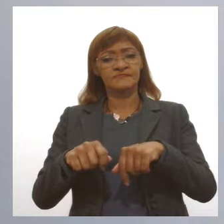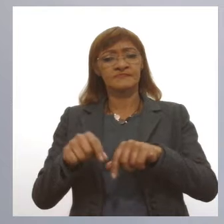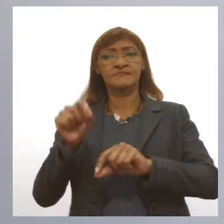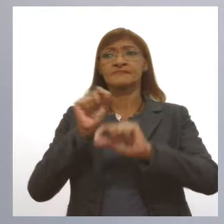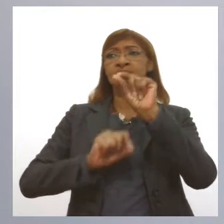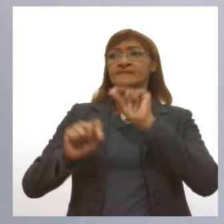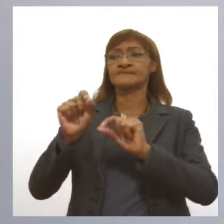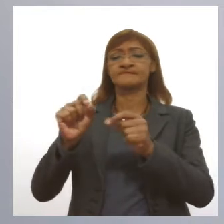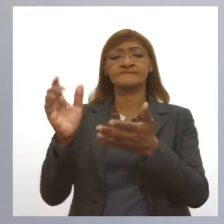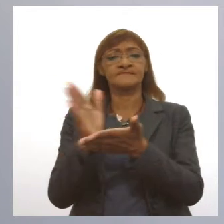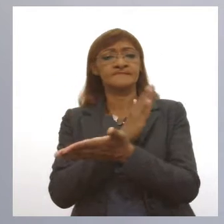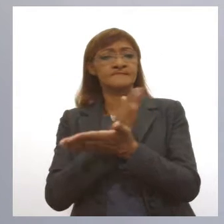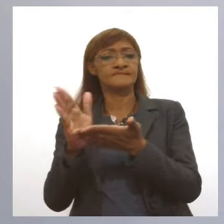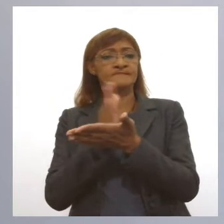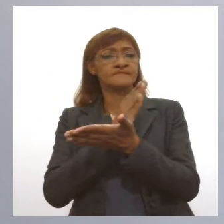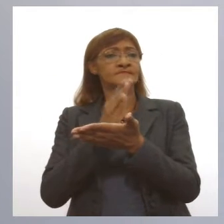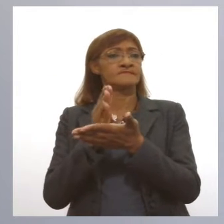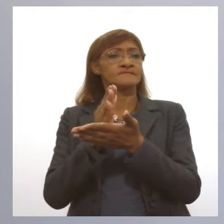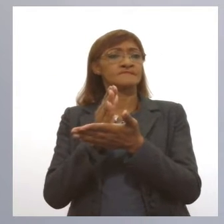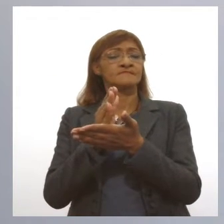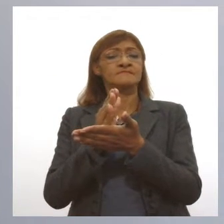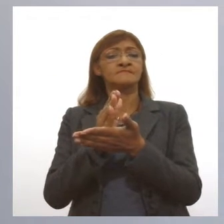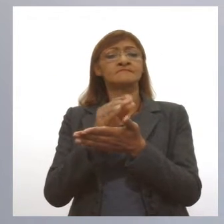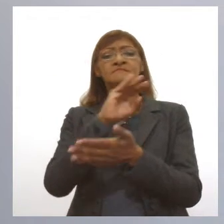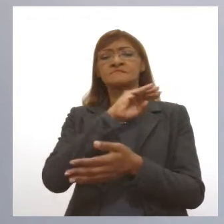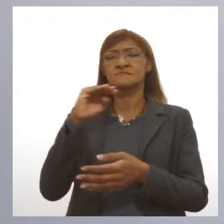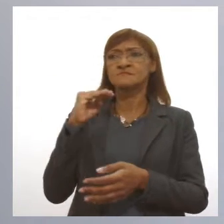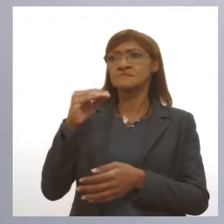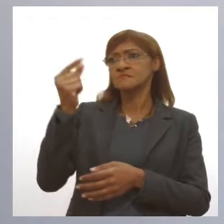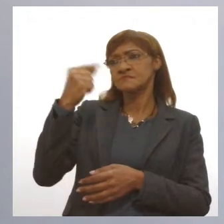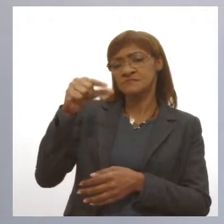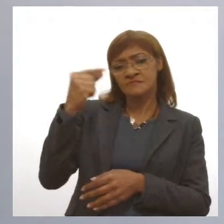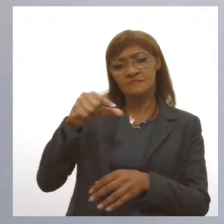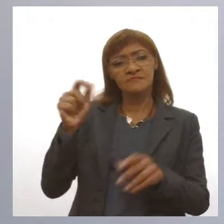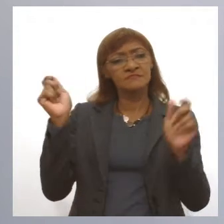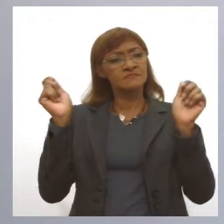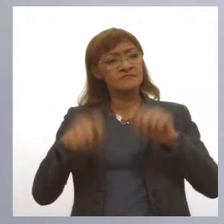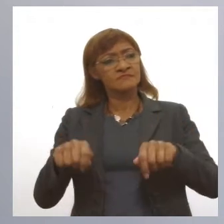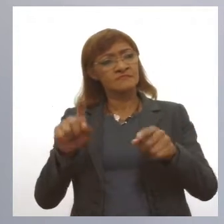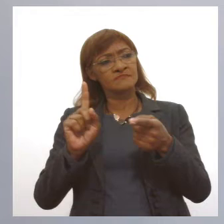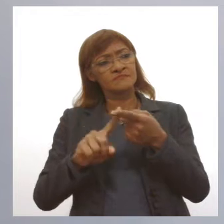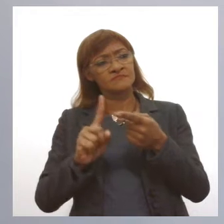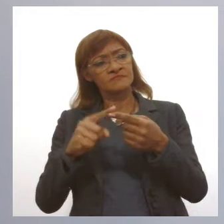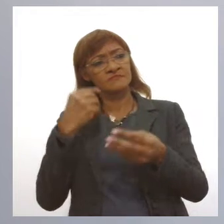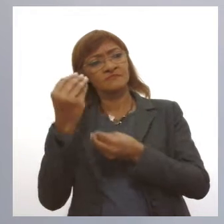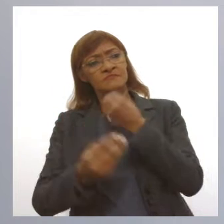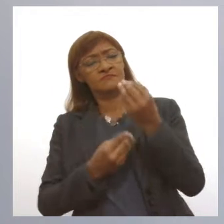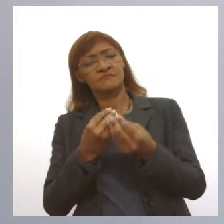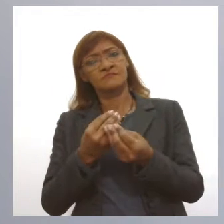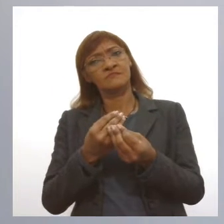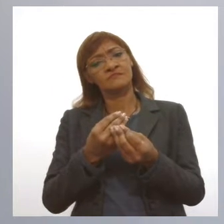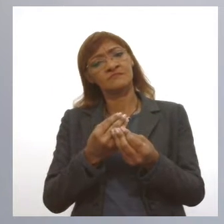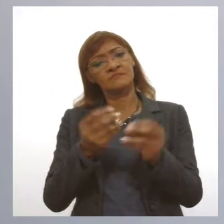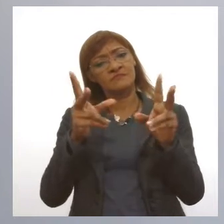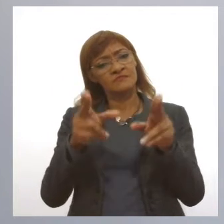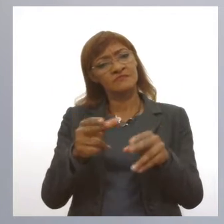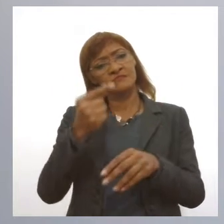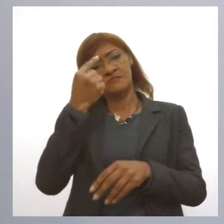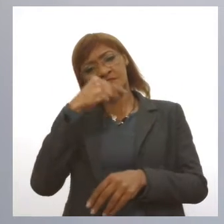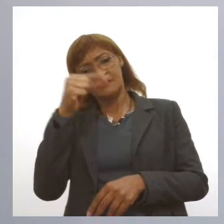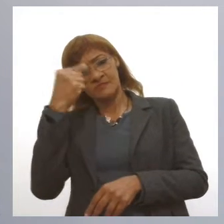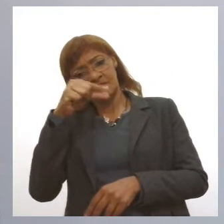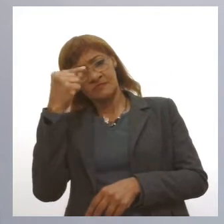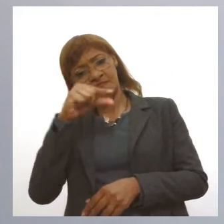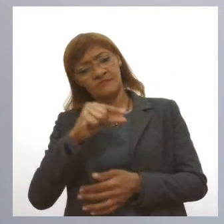situações, como febre amarela, por exemplo, dura anos, né? E pode durar pouco, como no caso da gripe, ela não dura tanto,